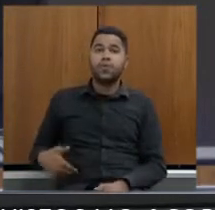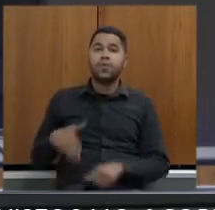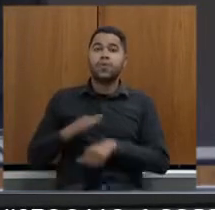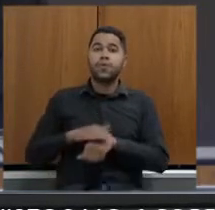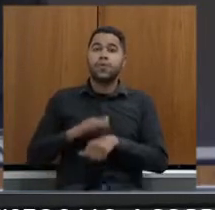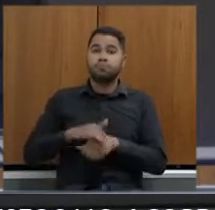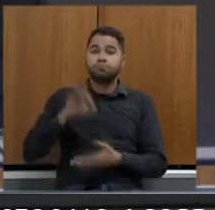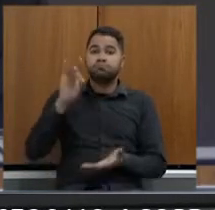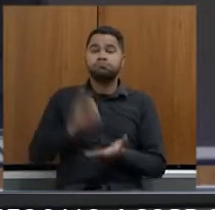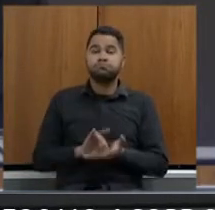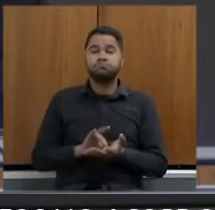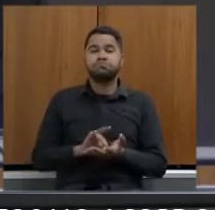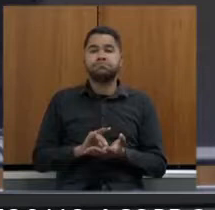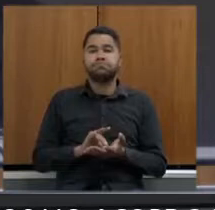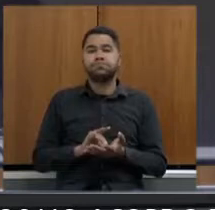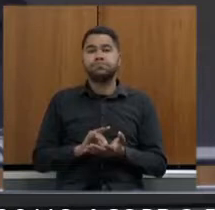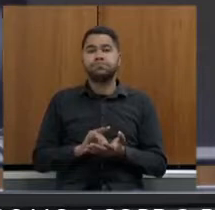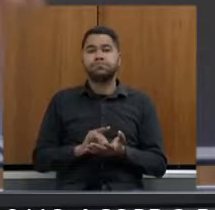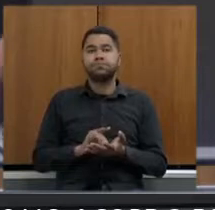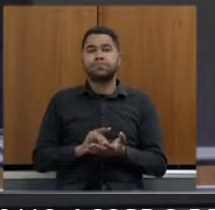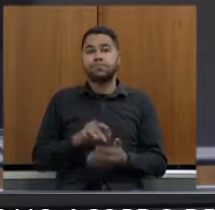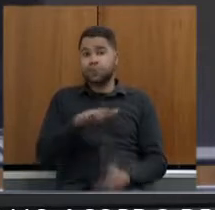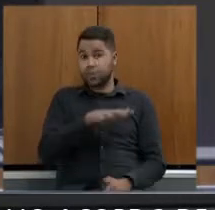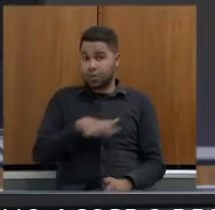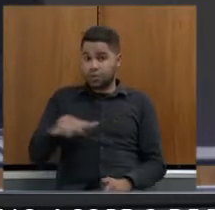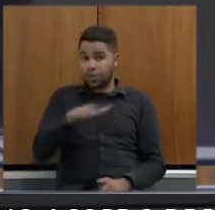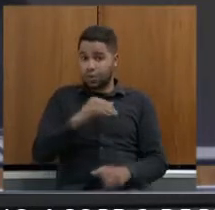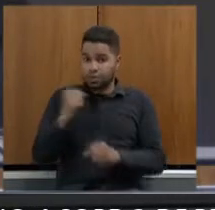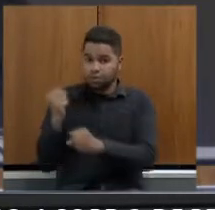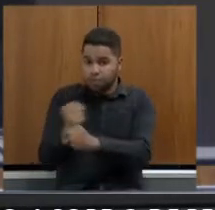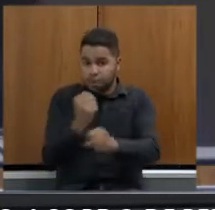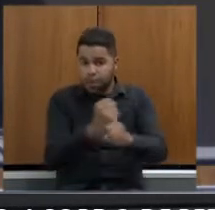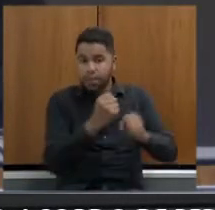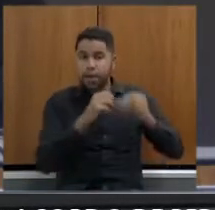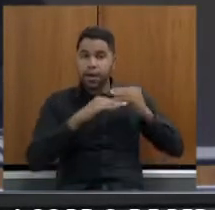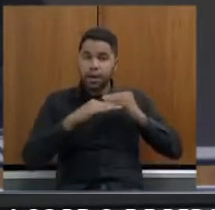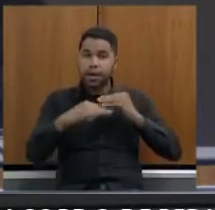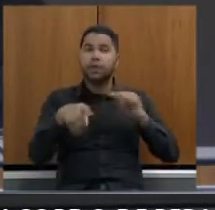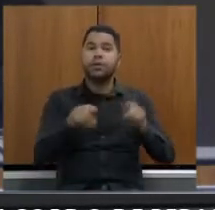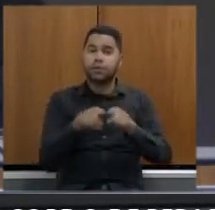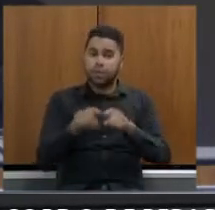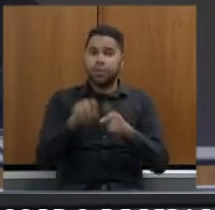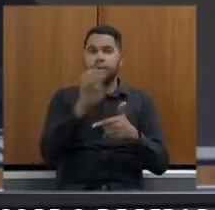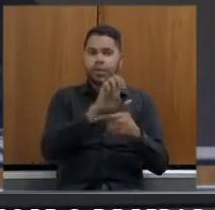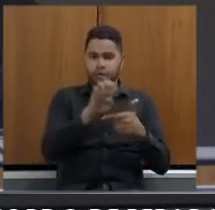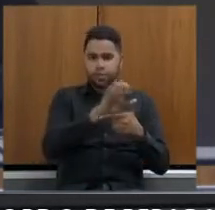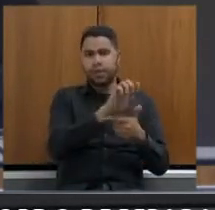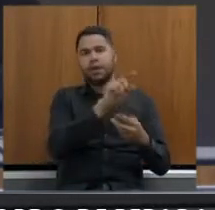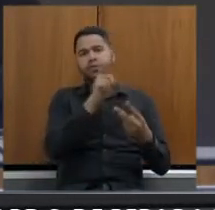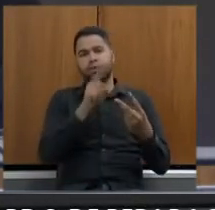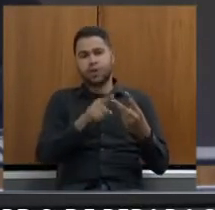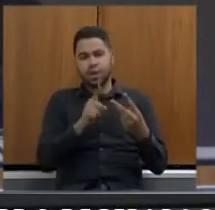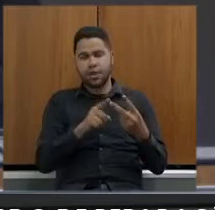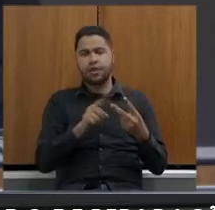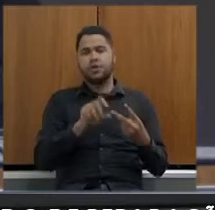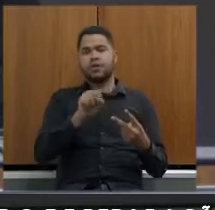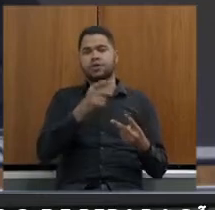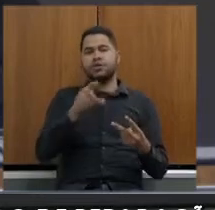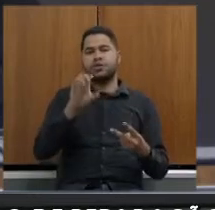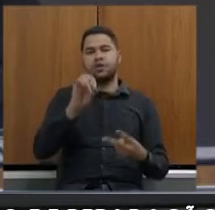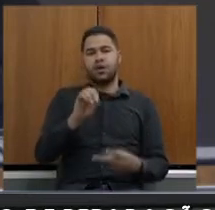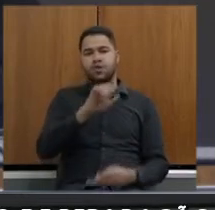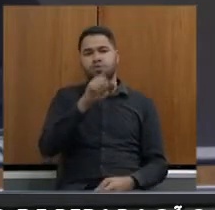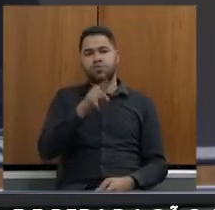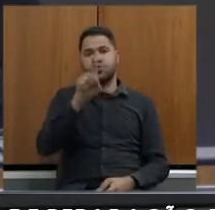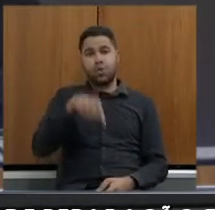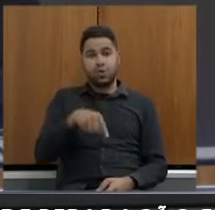concreta no âmbito dessas obras rodoviárias inclusive Esmeralda São José da Varginha o secretário tem feito